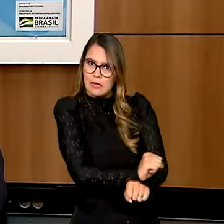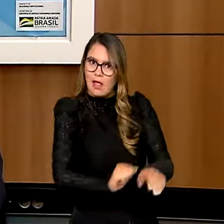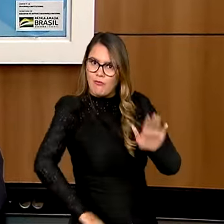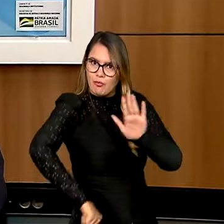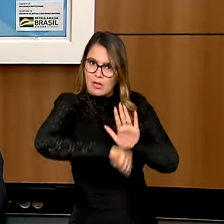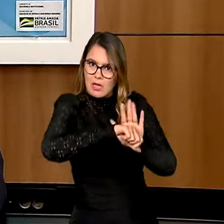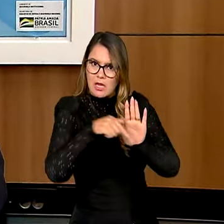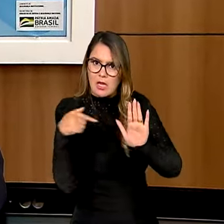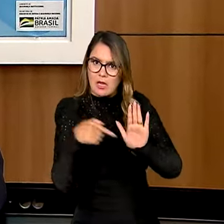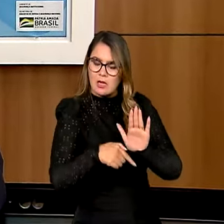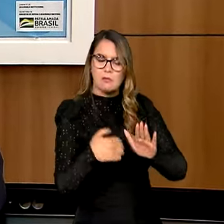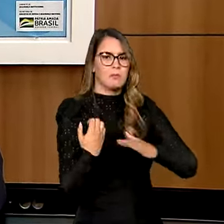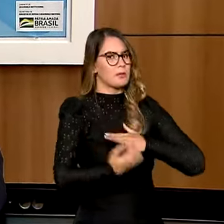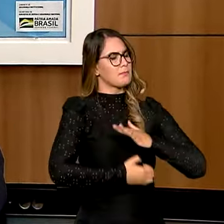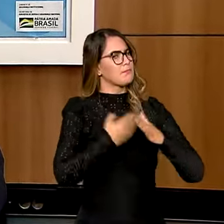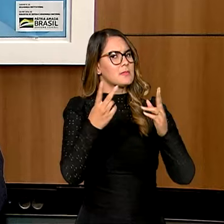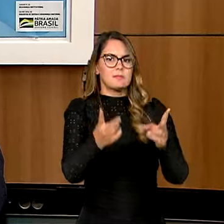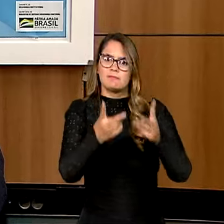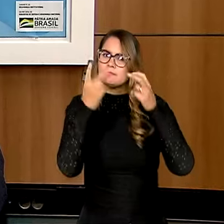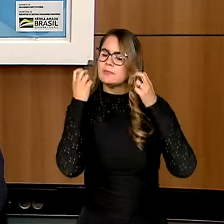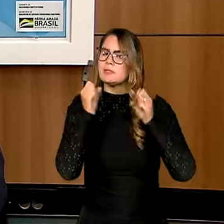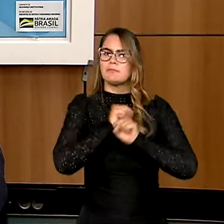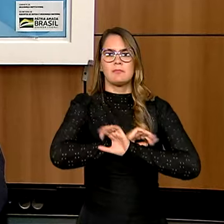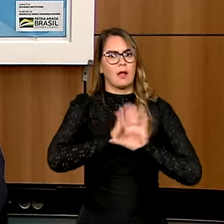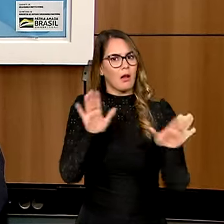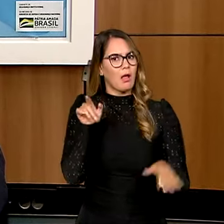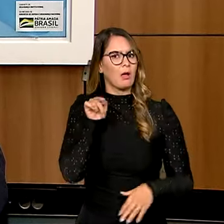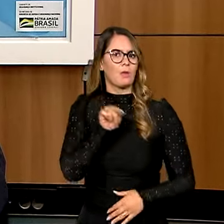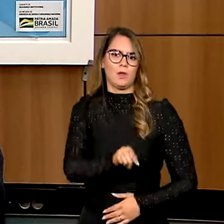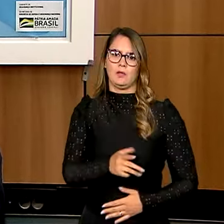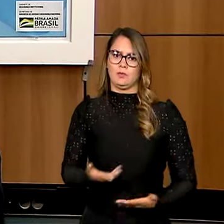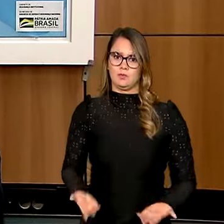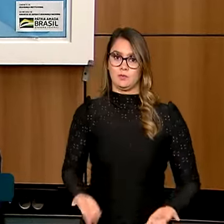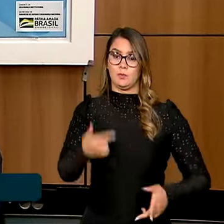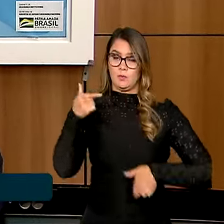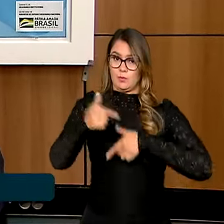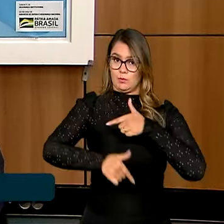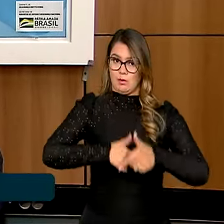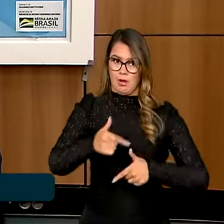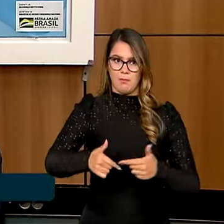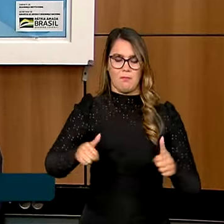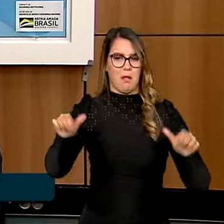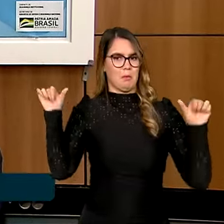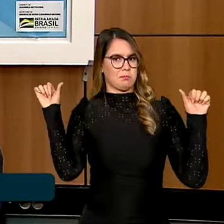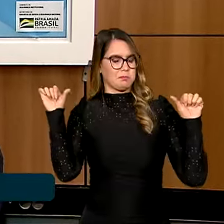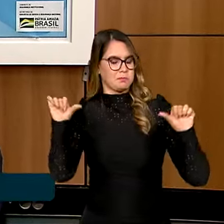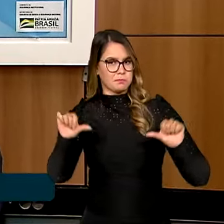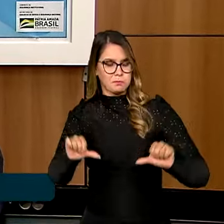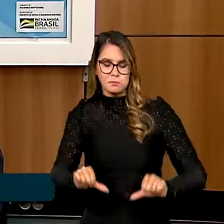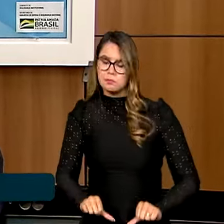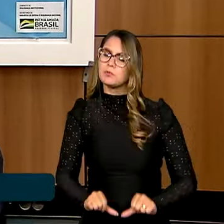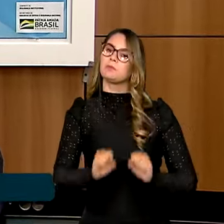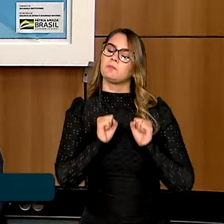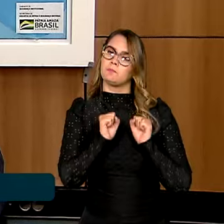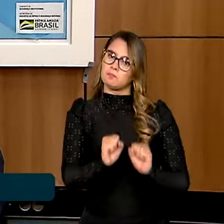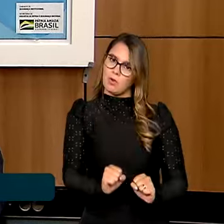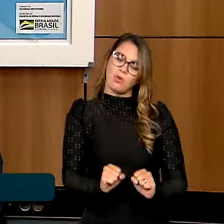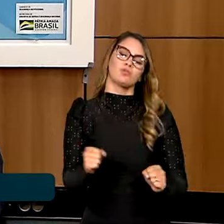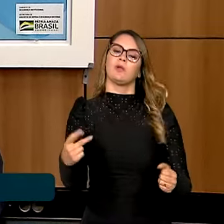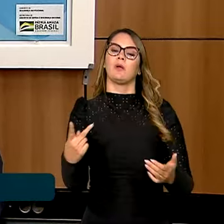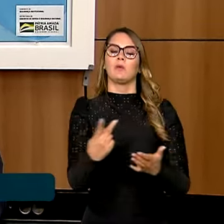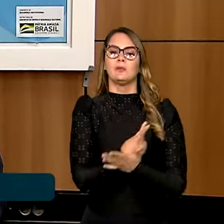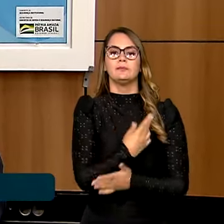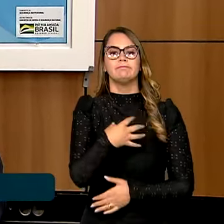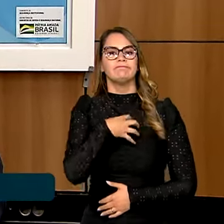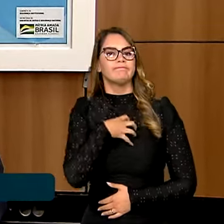As empresas têm que se dar conta disso. O trabalho precário pode levar à